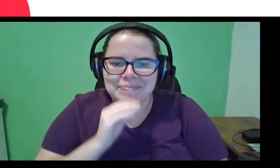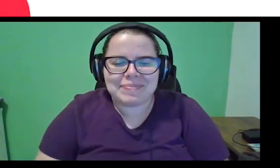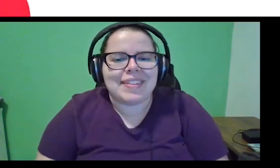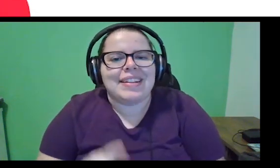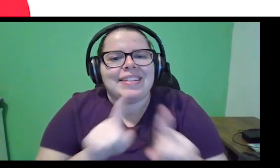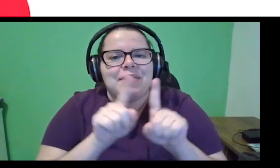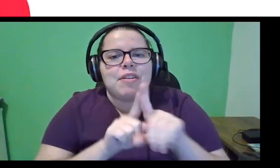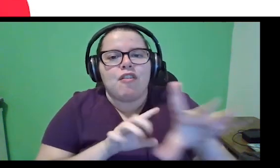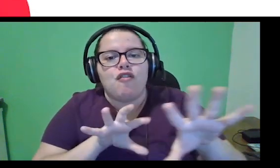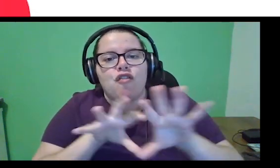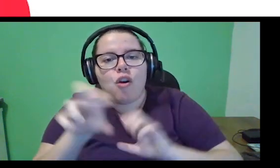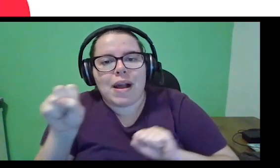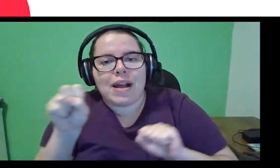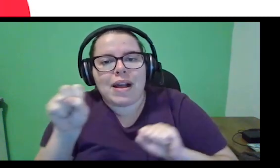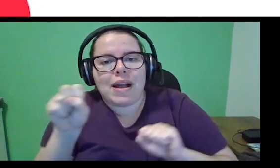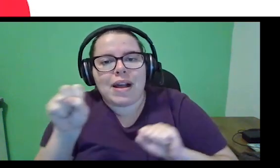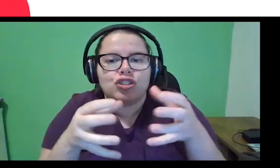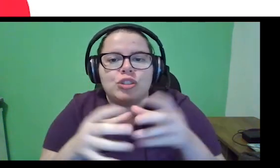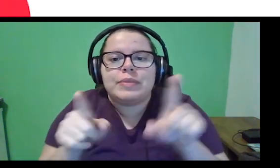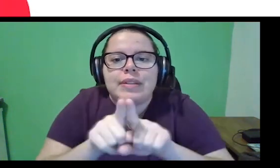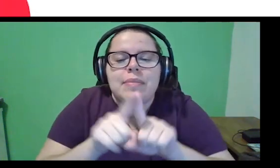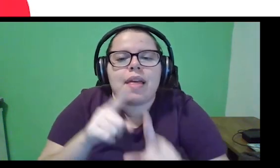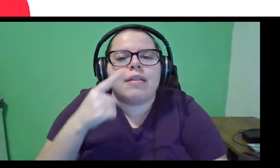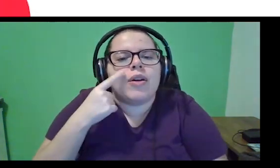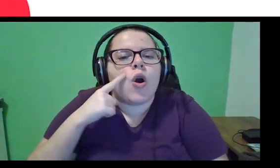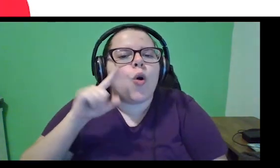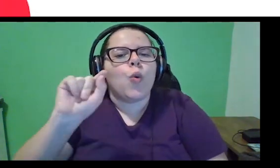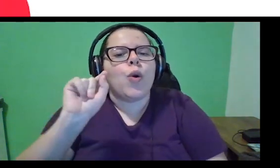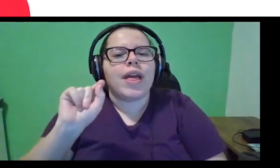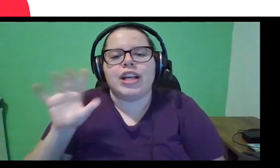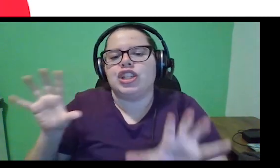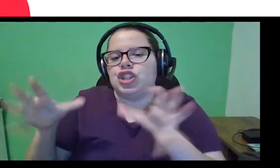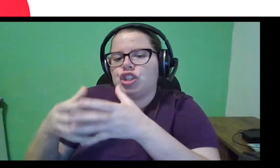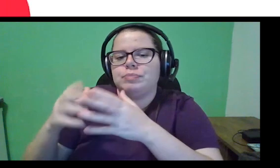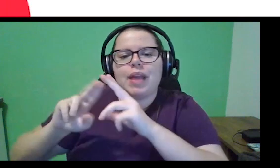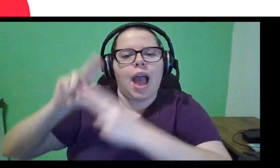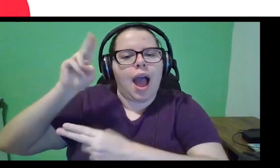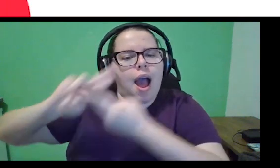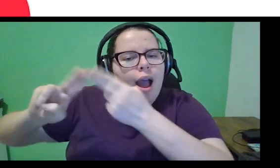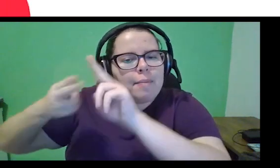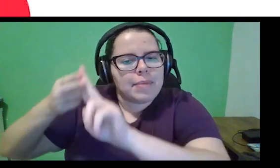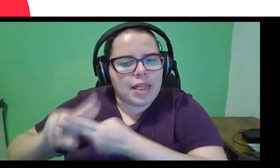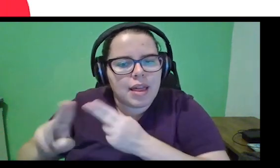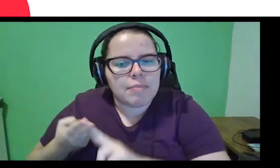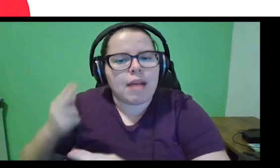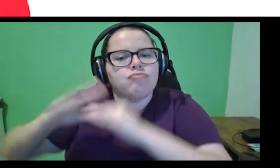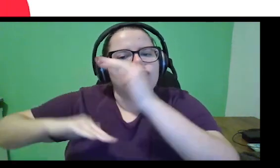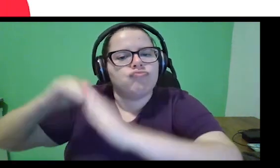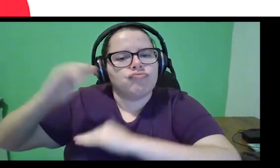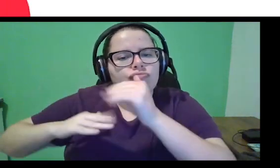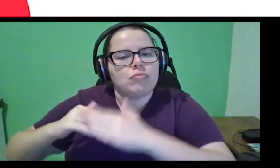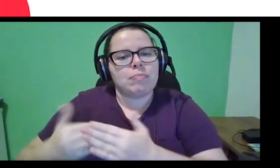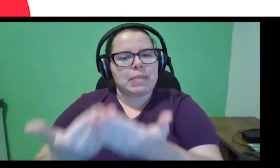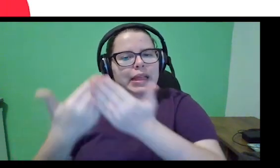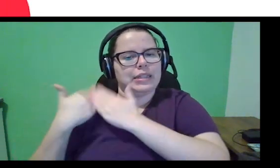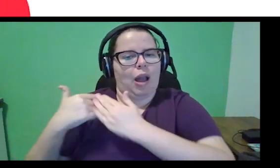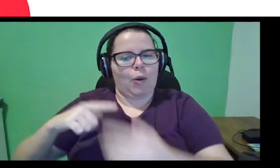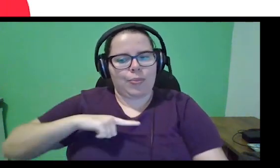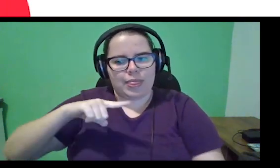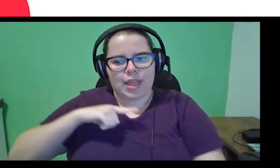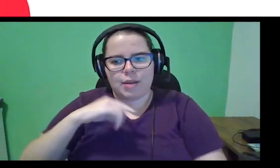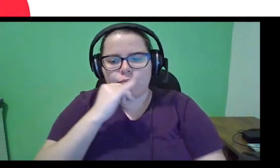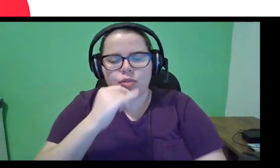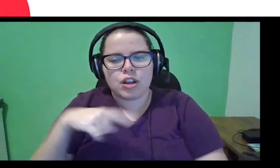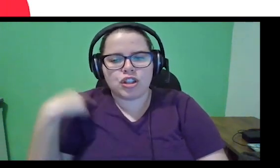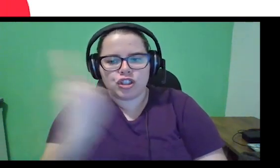Formação de times, pessoal, tem muito a ver com as skills se complementarem, né? Em torno de uma missão. E a gente